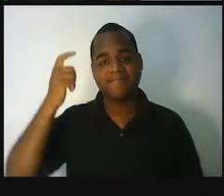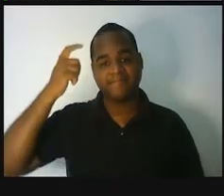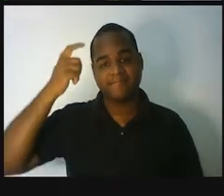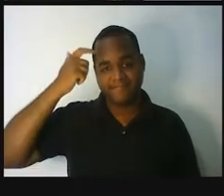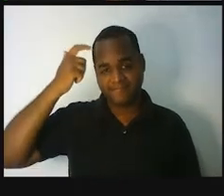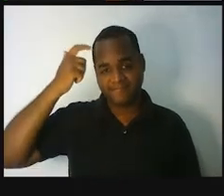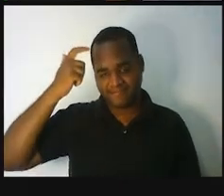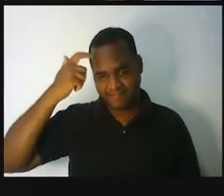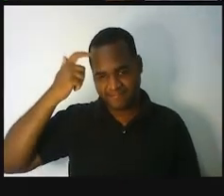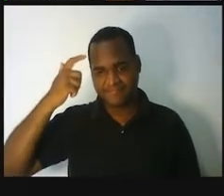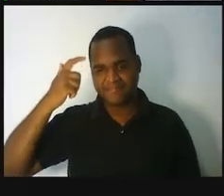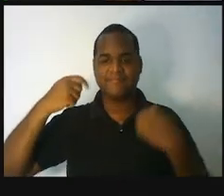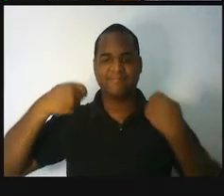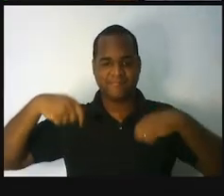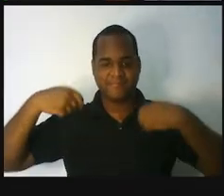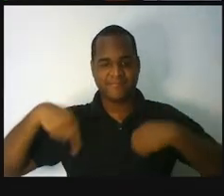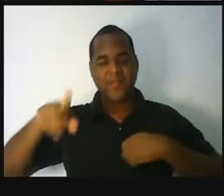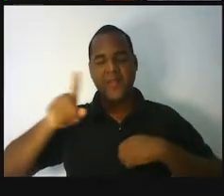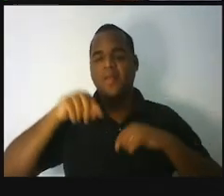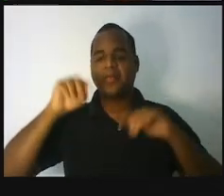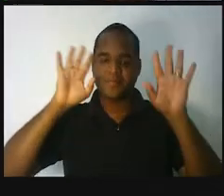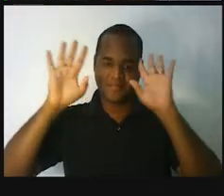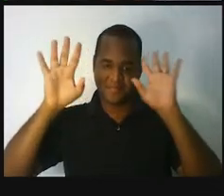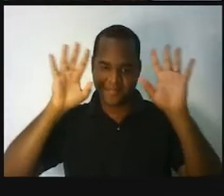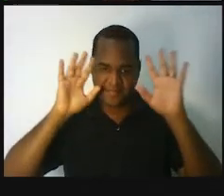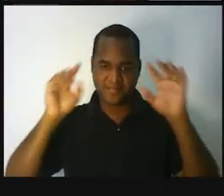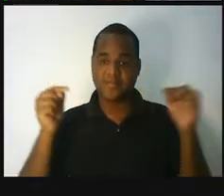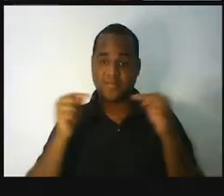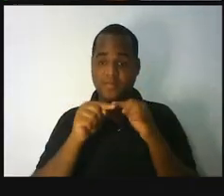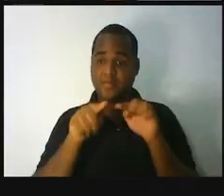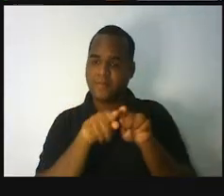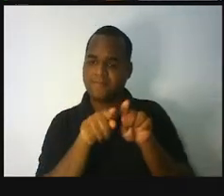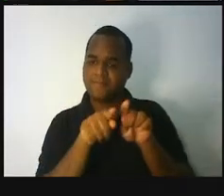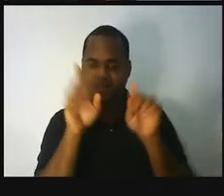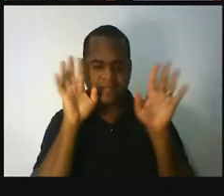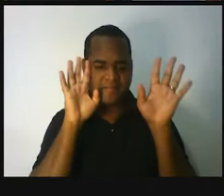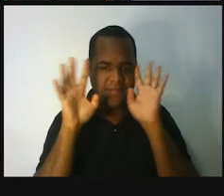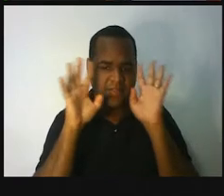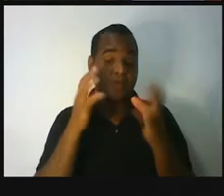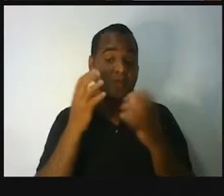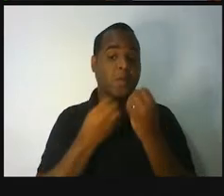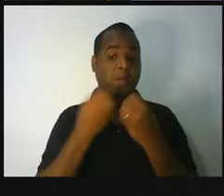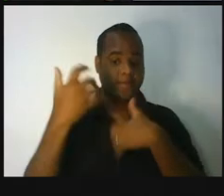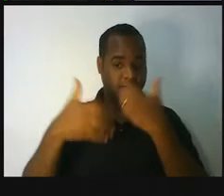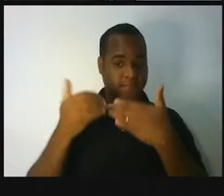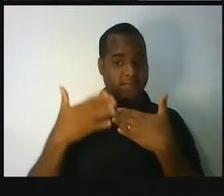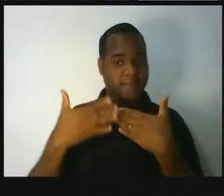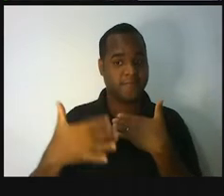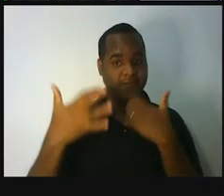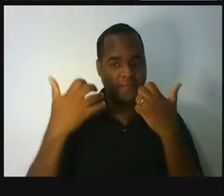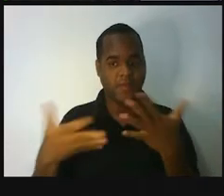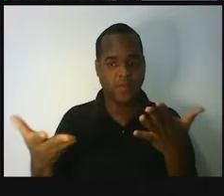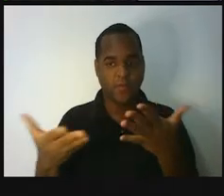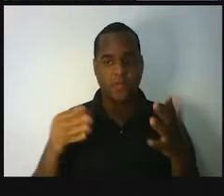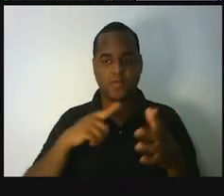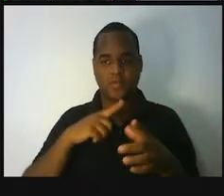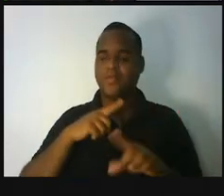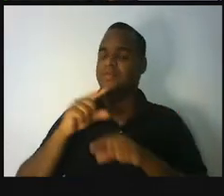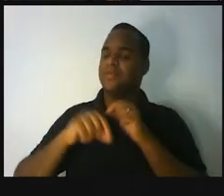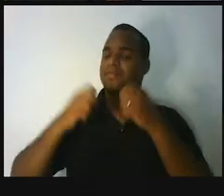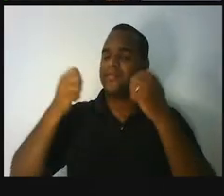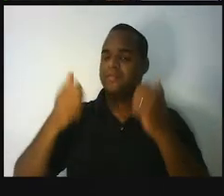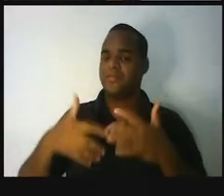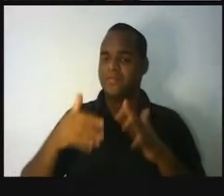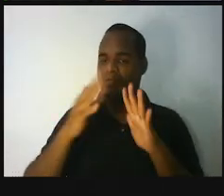nosso cérebro, pra poder raciocinar e pensar no que vai vir agora. Essa é a